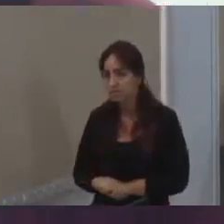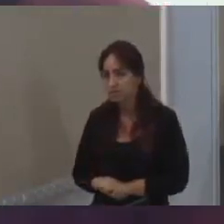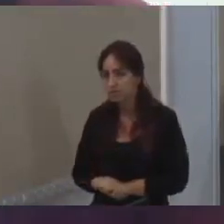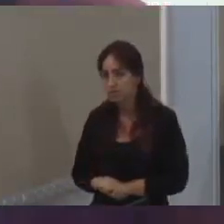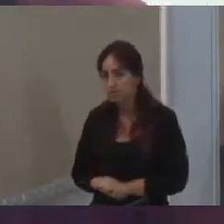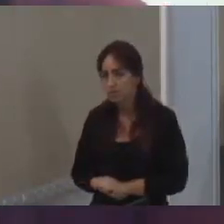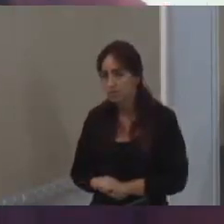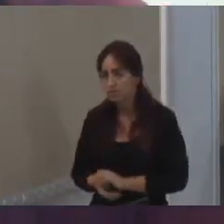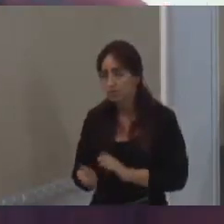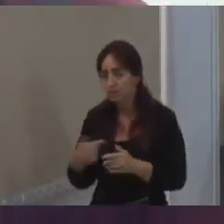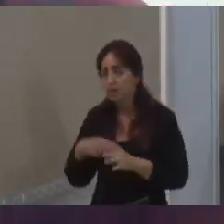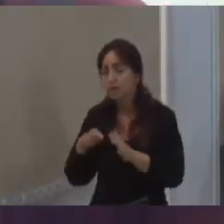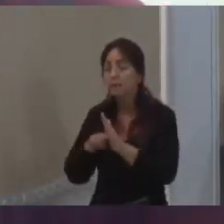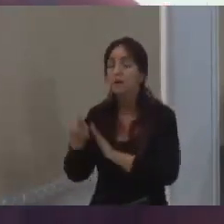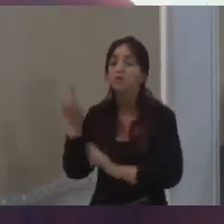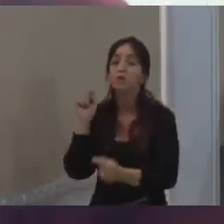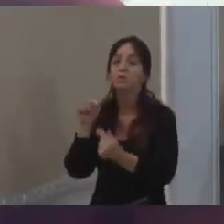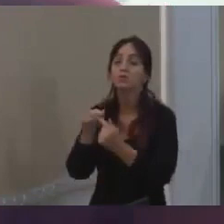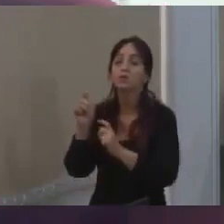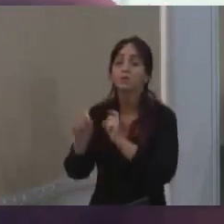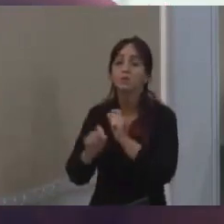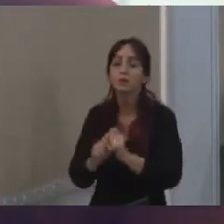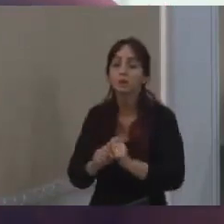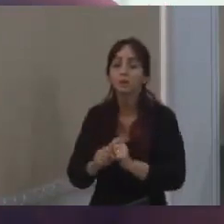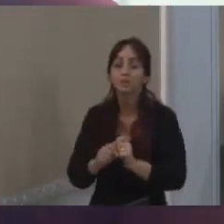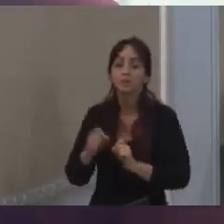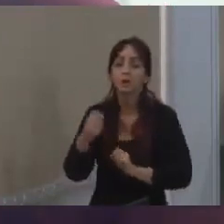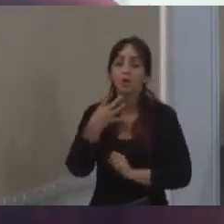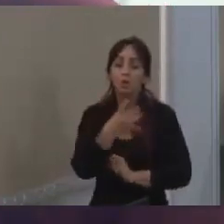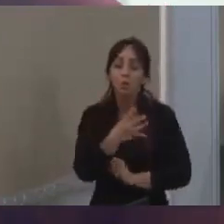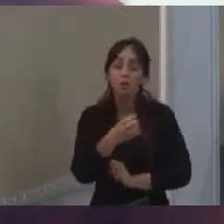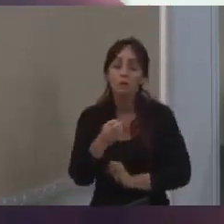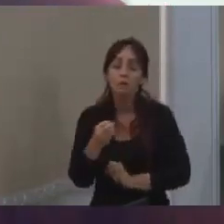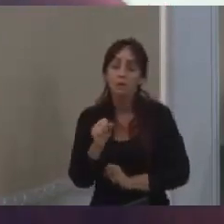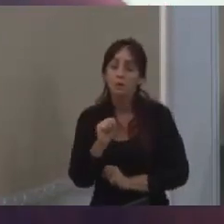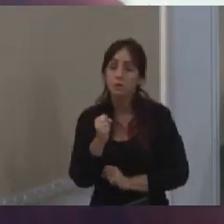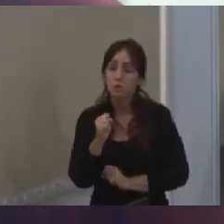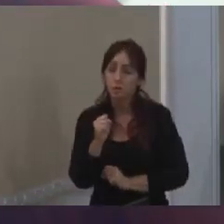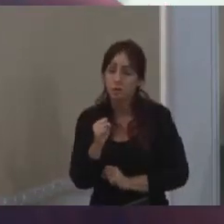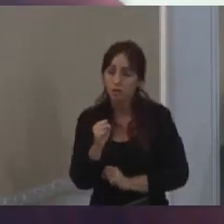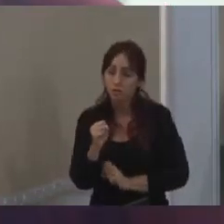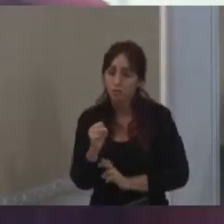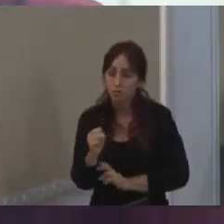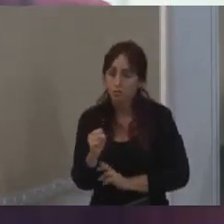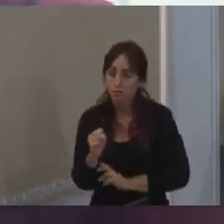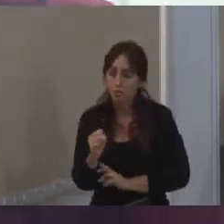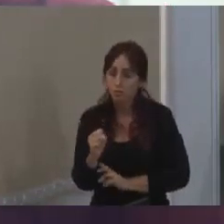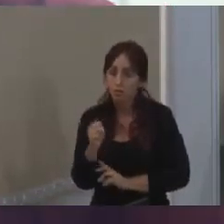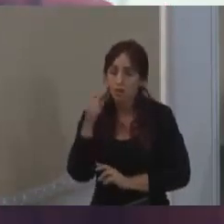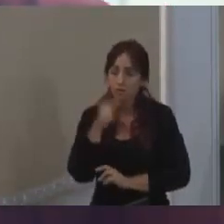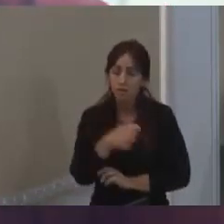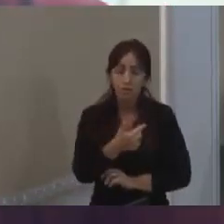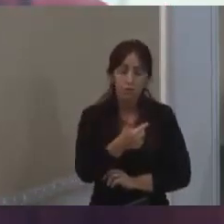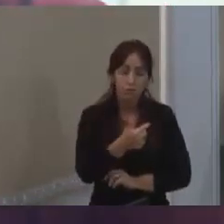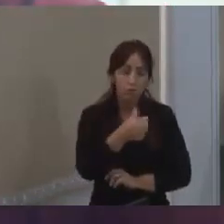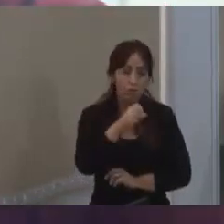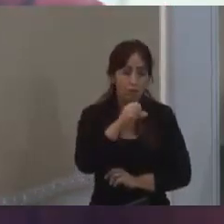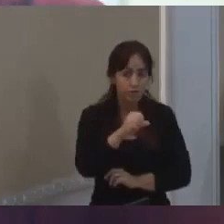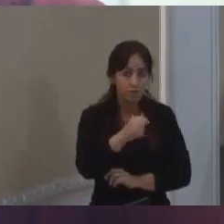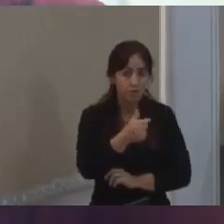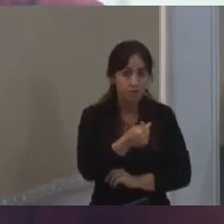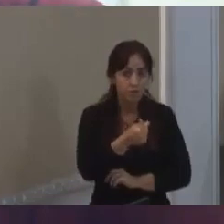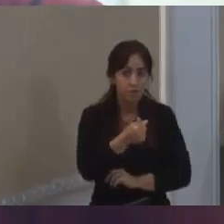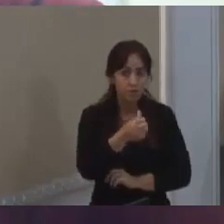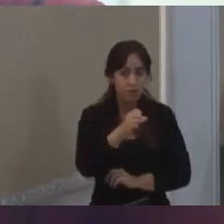Eu estou fazendo a pergunta objetiva, porque... 408 dessas 976 que o Bruno apresentou aí, que estão na